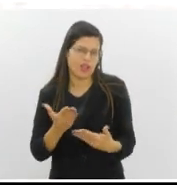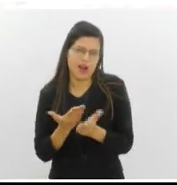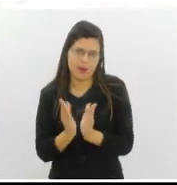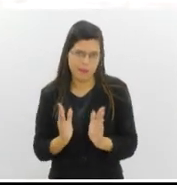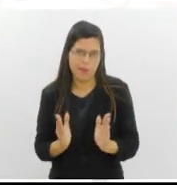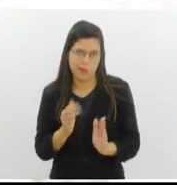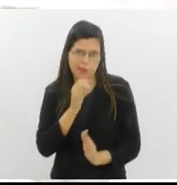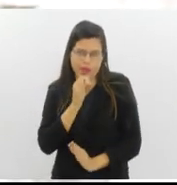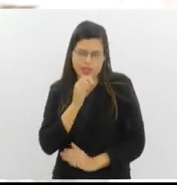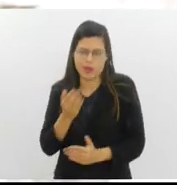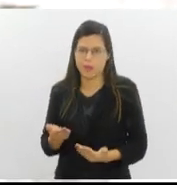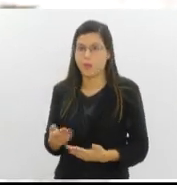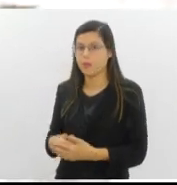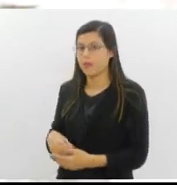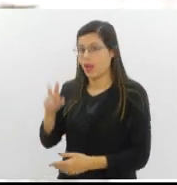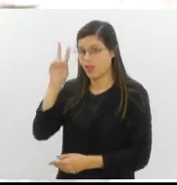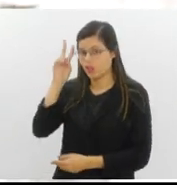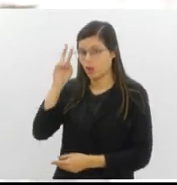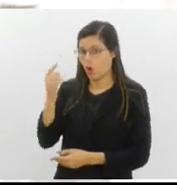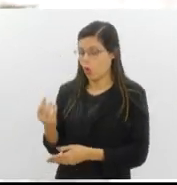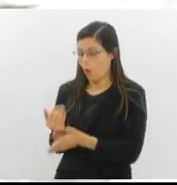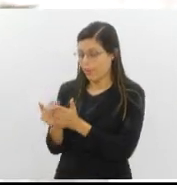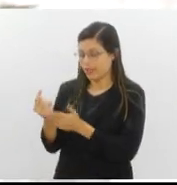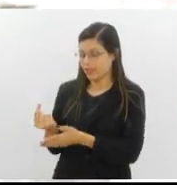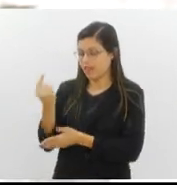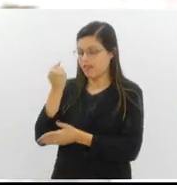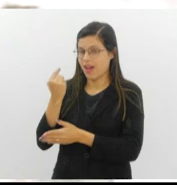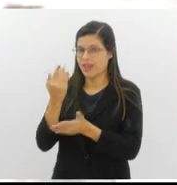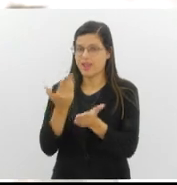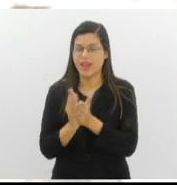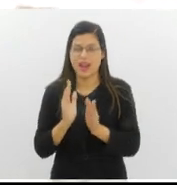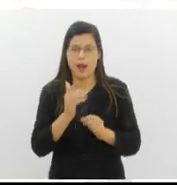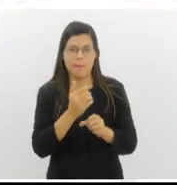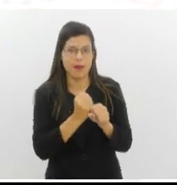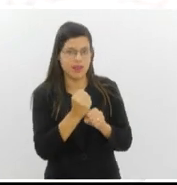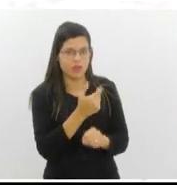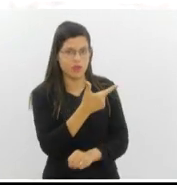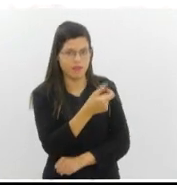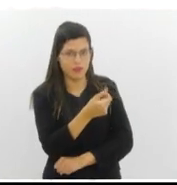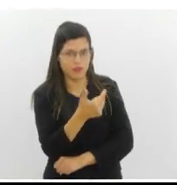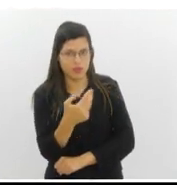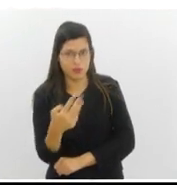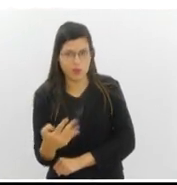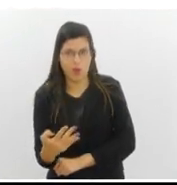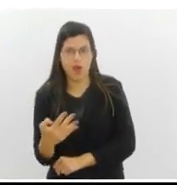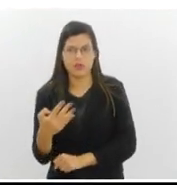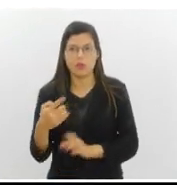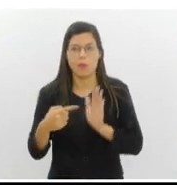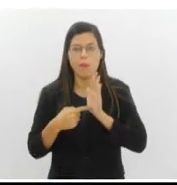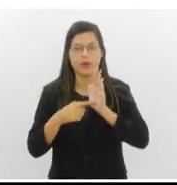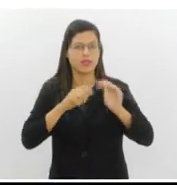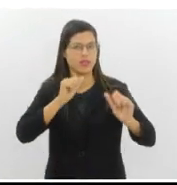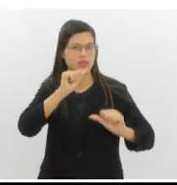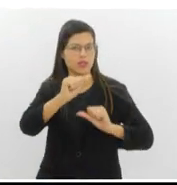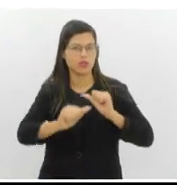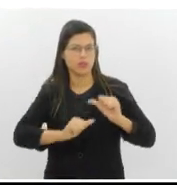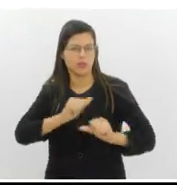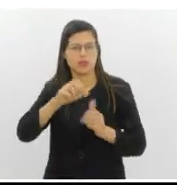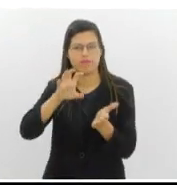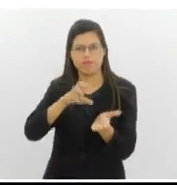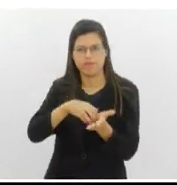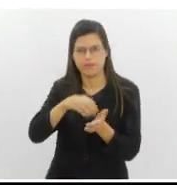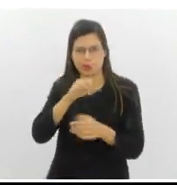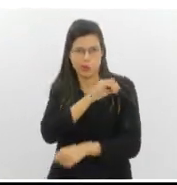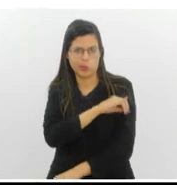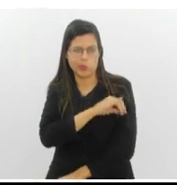história começa lá no passado e acaba em 2024. O livro mostra também todas essas transformações recentes que o centro do Rio, essa região